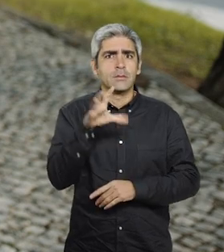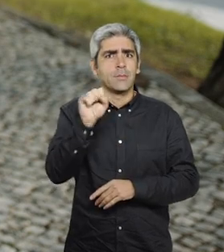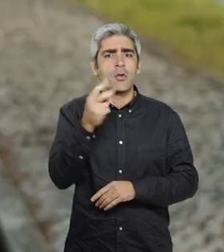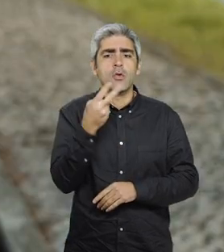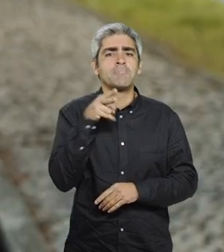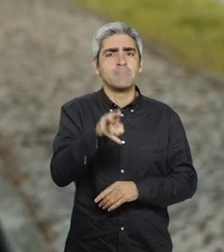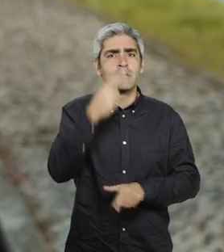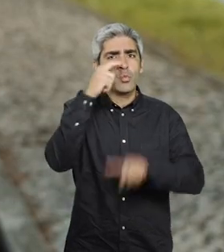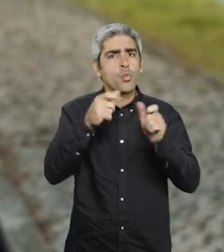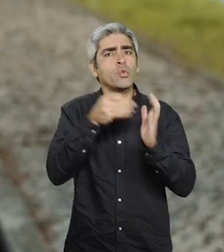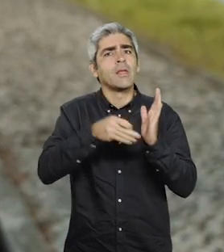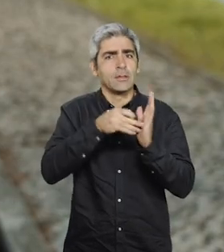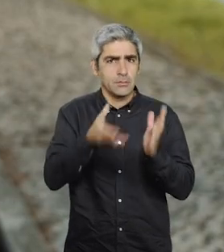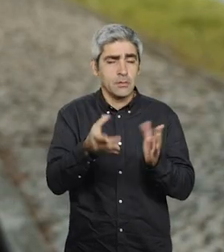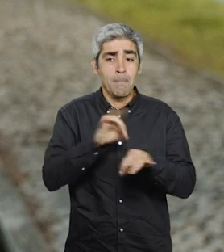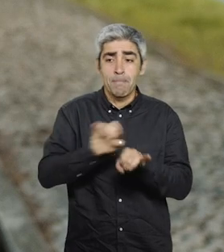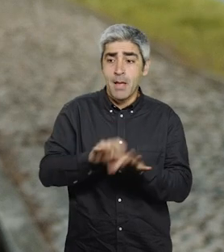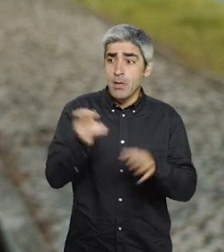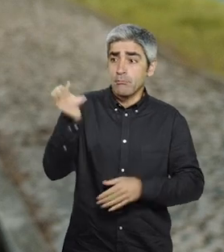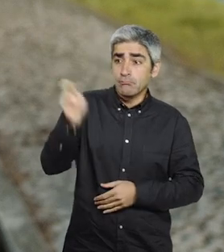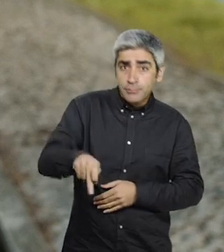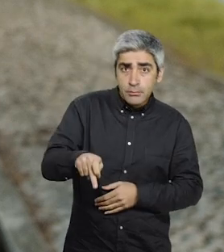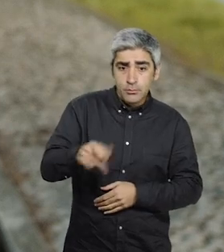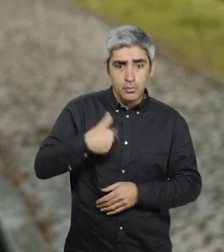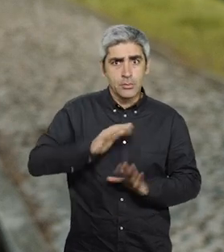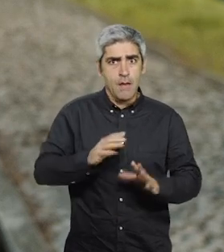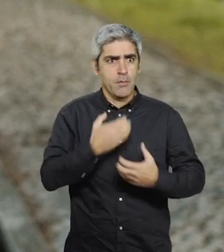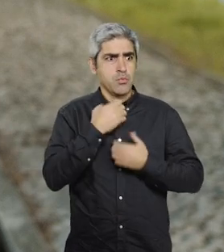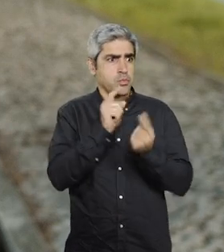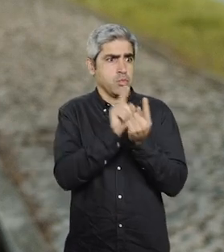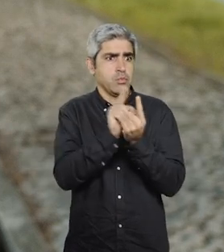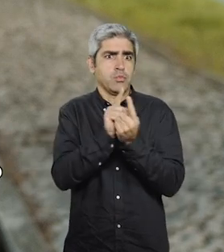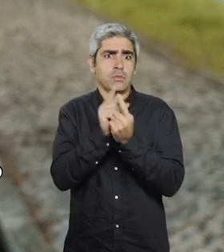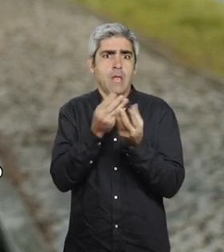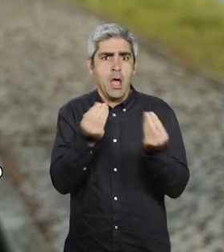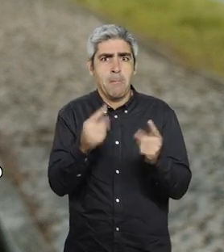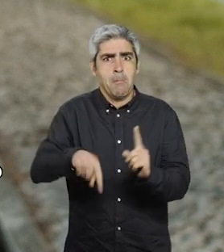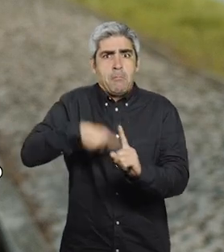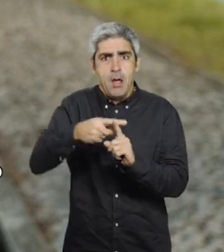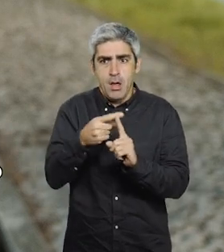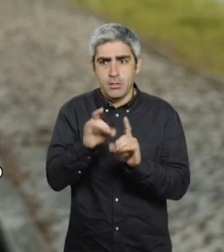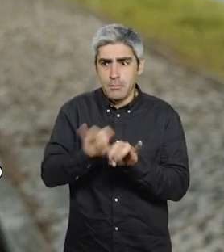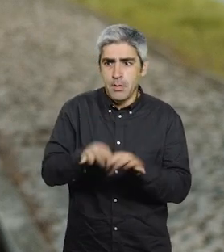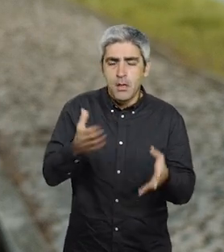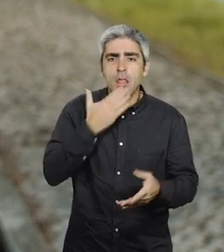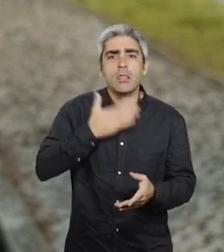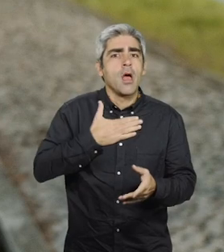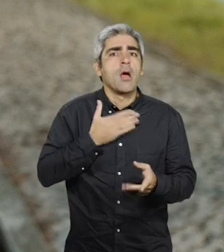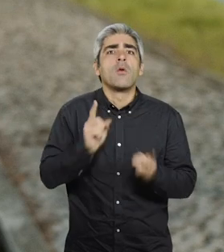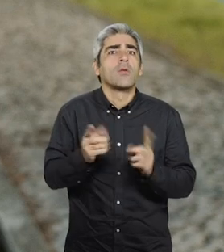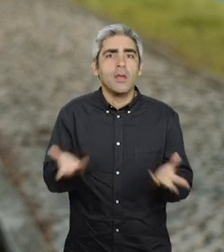utentes. Quando a pandemia chega, nós já estávamos nesse sufoco e por isso o que é que acontece?